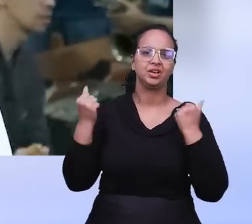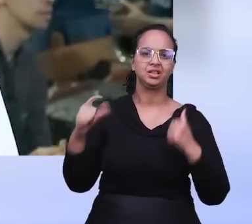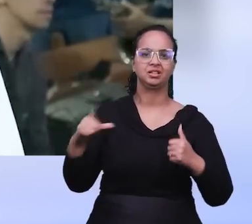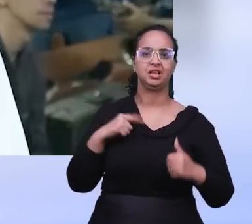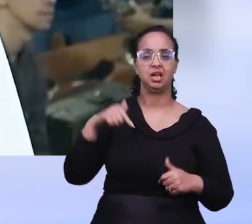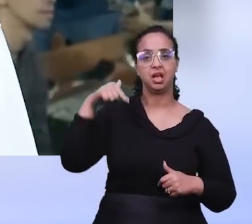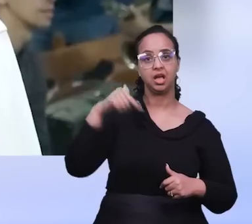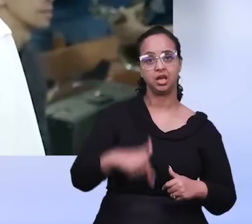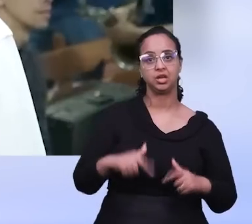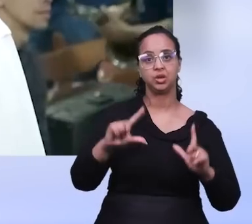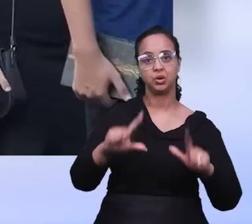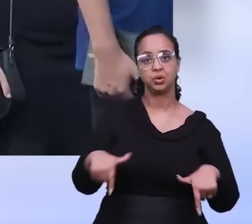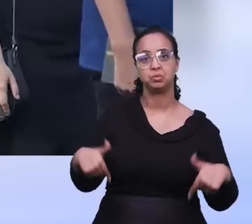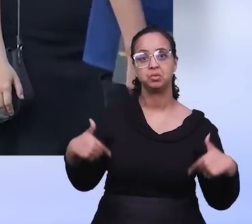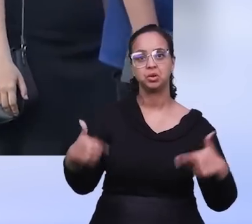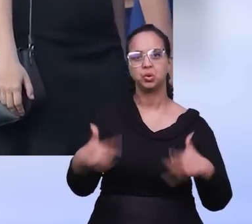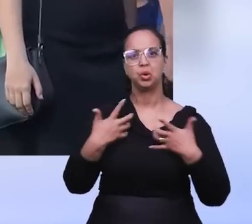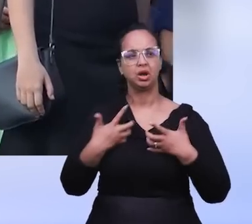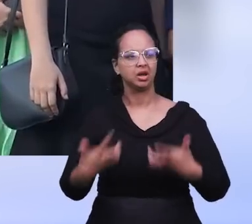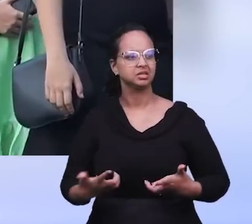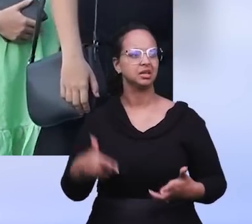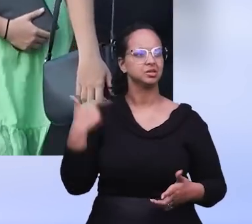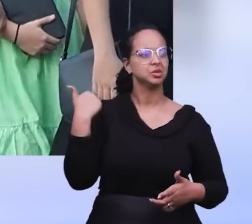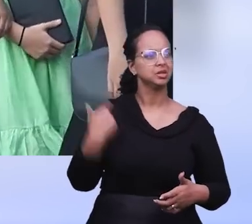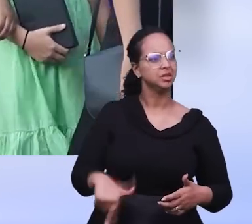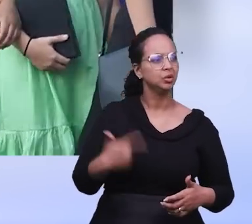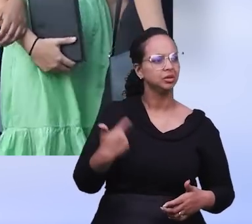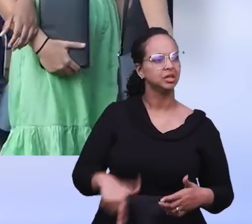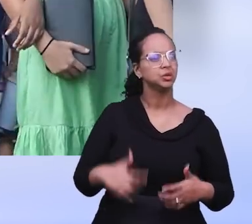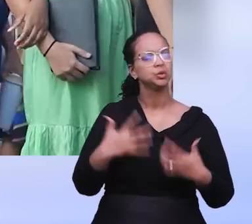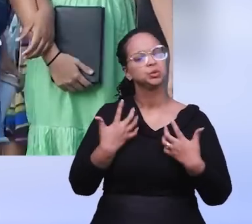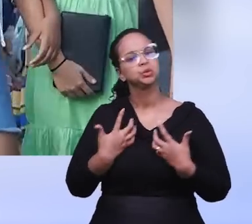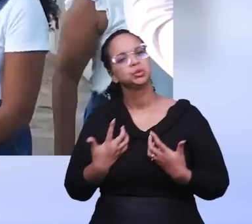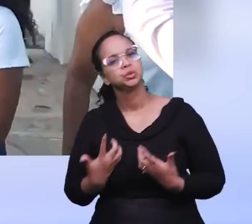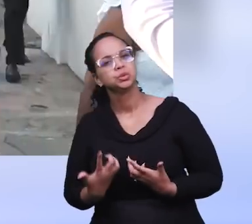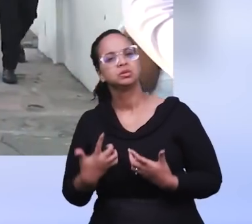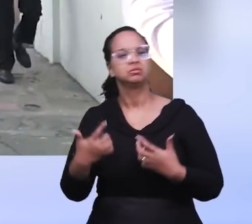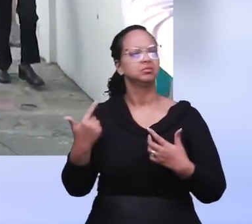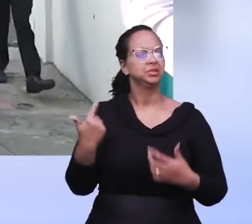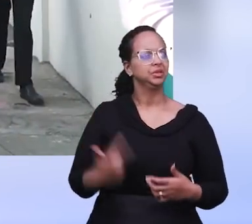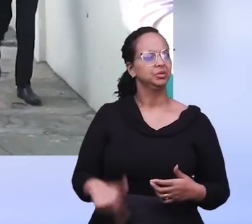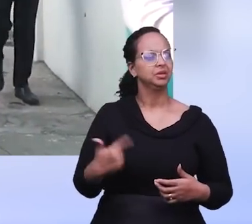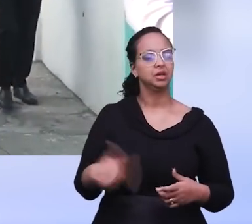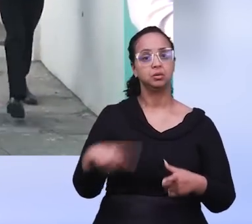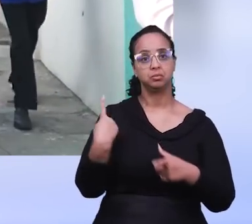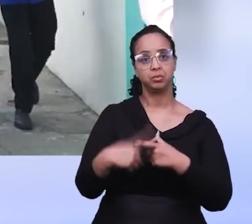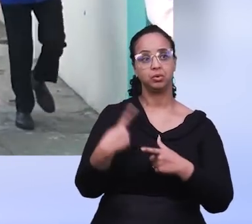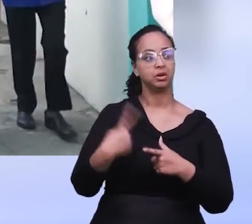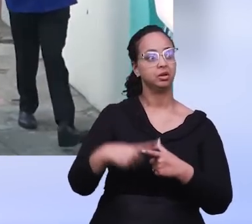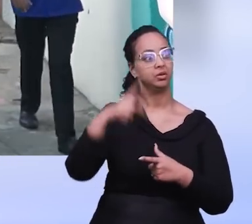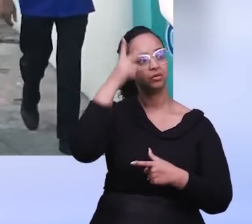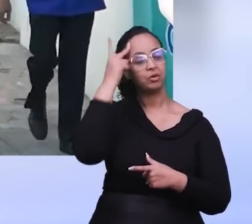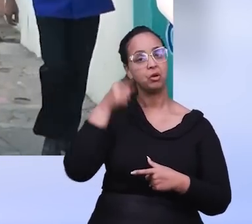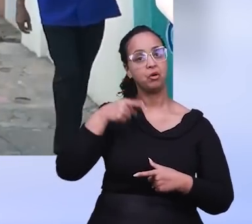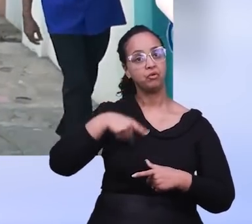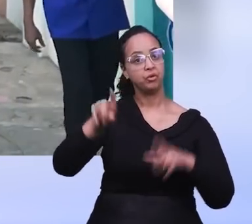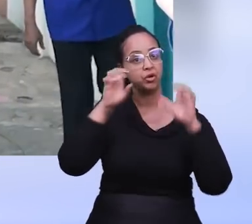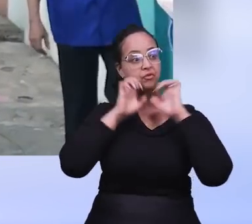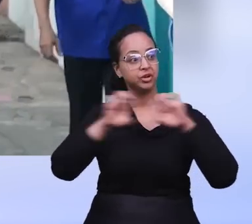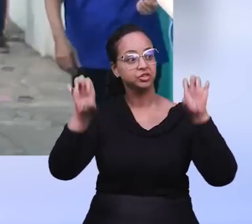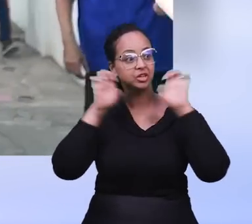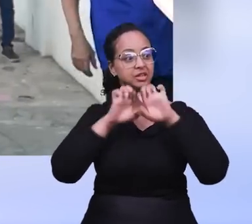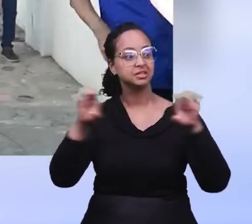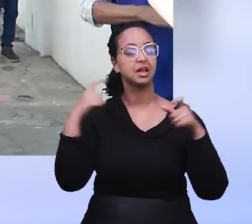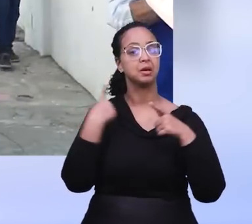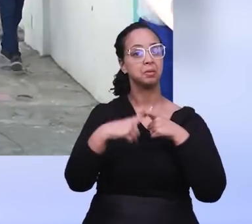como Deus operou, certo? Não houve cansaço, não houve fadiga, certo? Os irmãos foram à caminhada